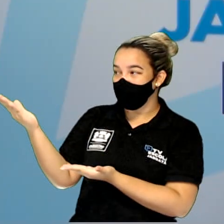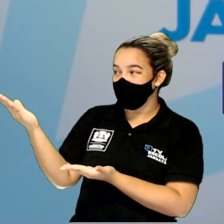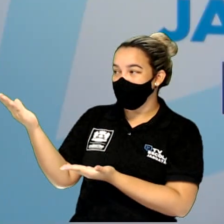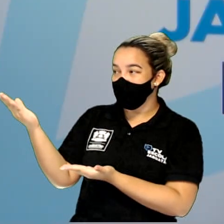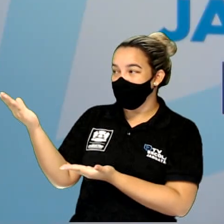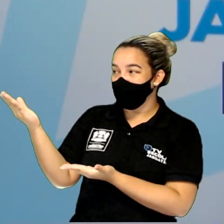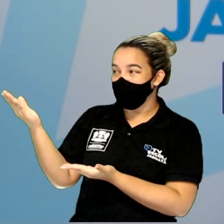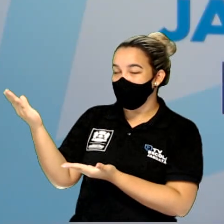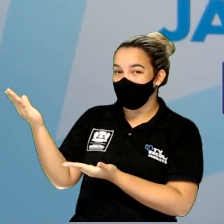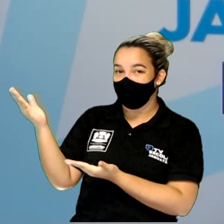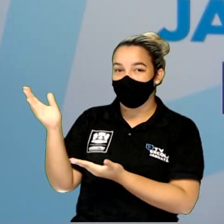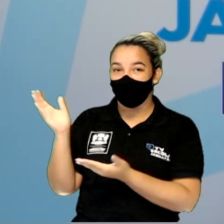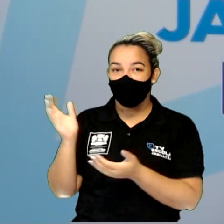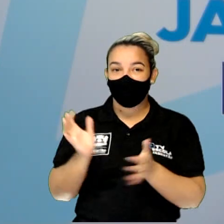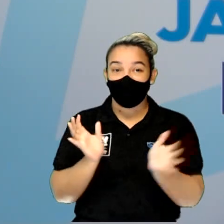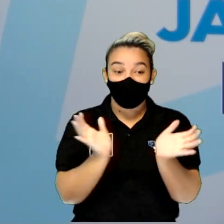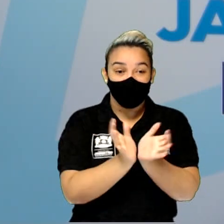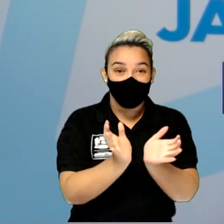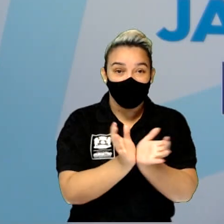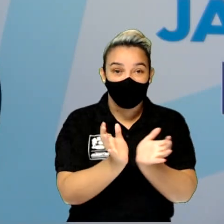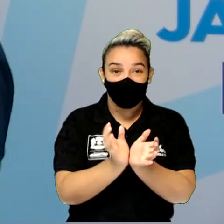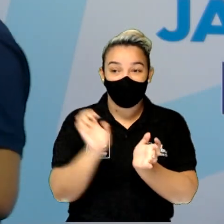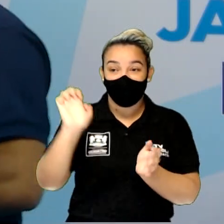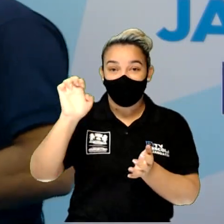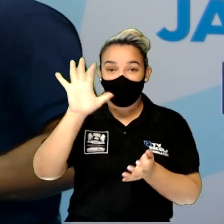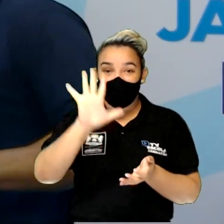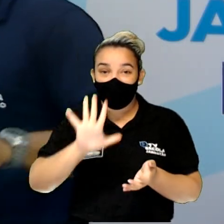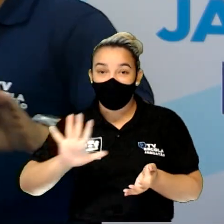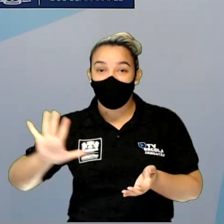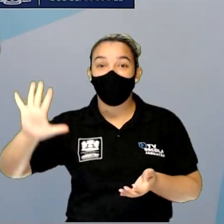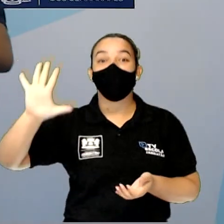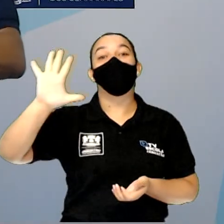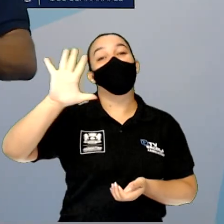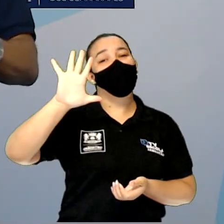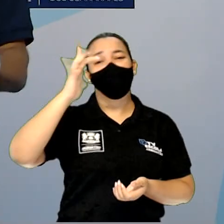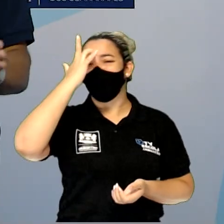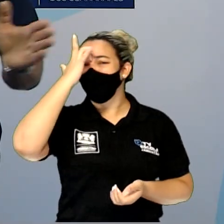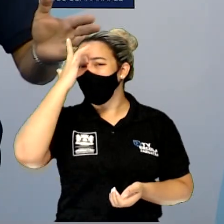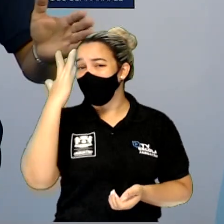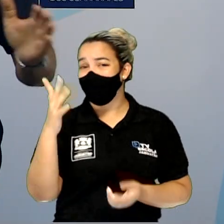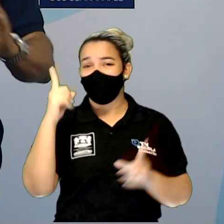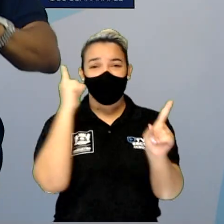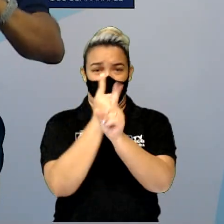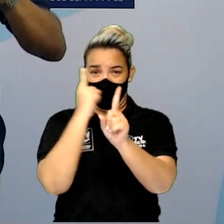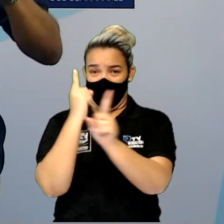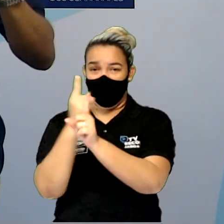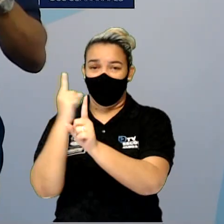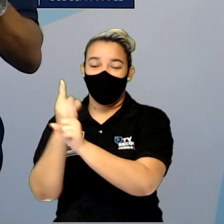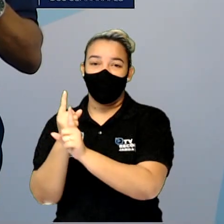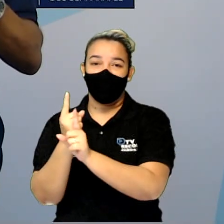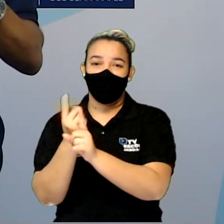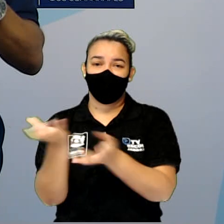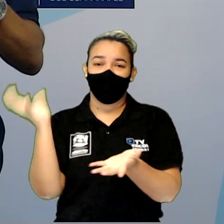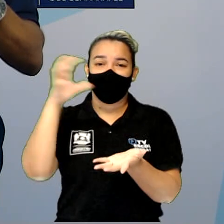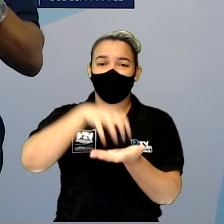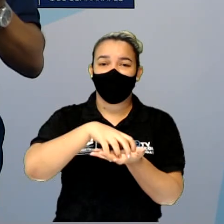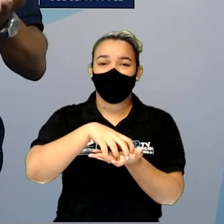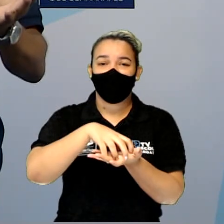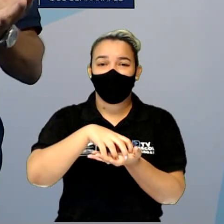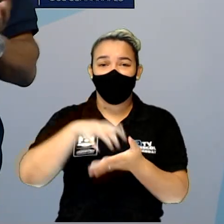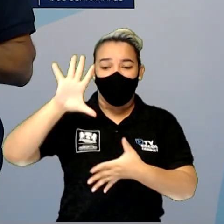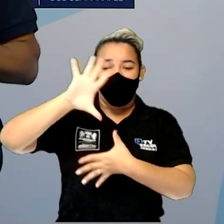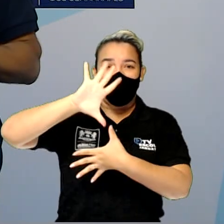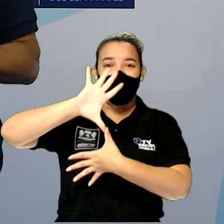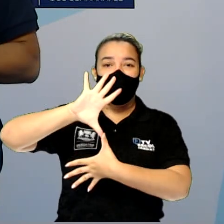forma a Itália, botinha do continente europeu. Então, fica fácil identificar o continente dentro de um mapa